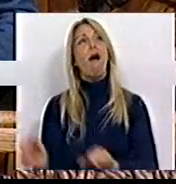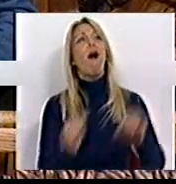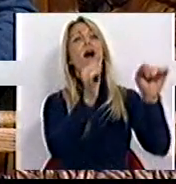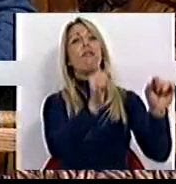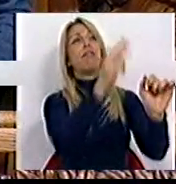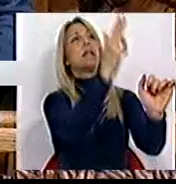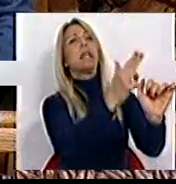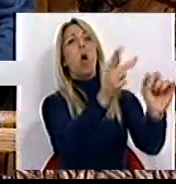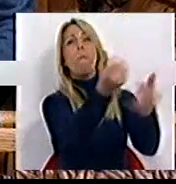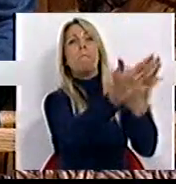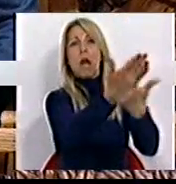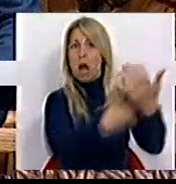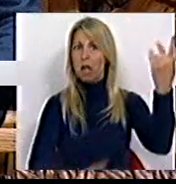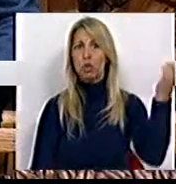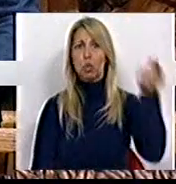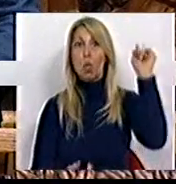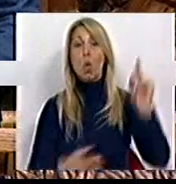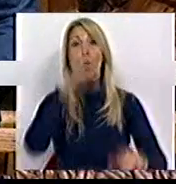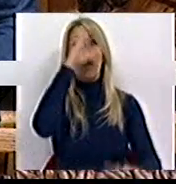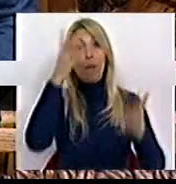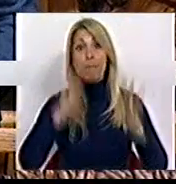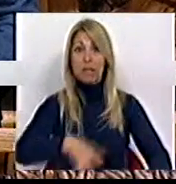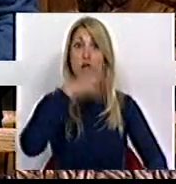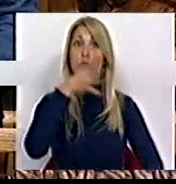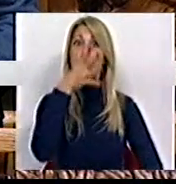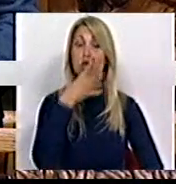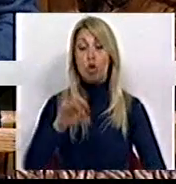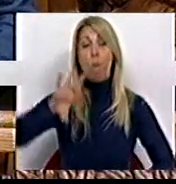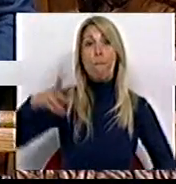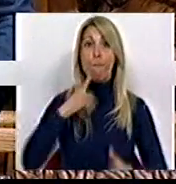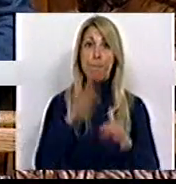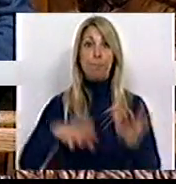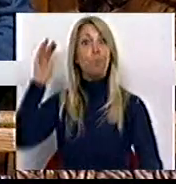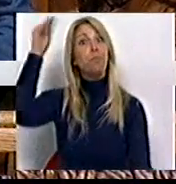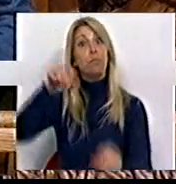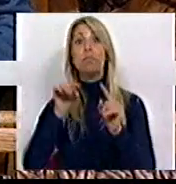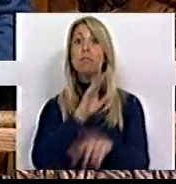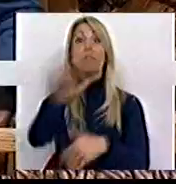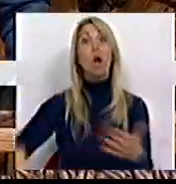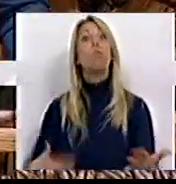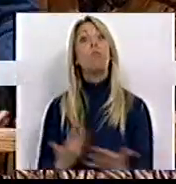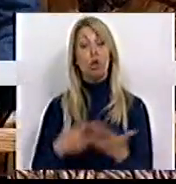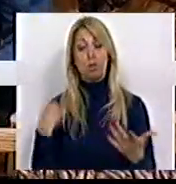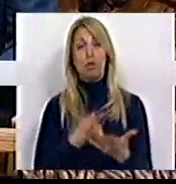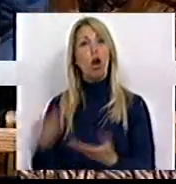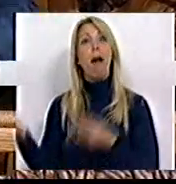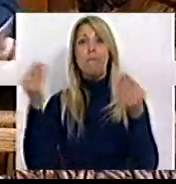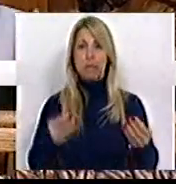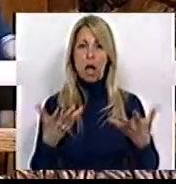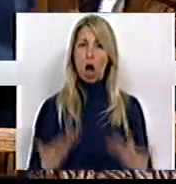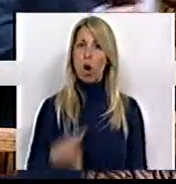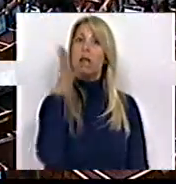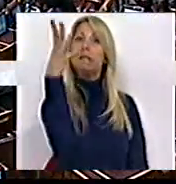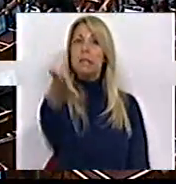O Governo tem que dar explicações ao País e à Assembleia da República e é essa a proposta que desde já apresentamos. Disse.